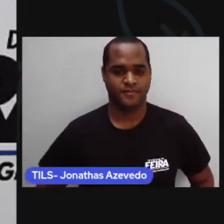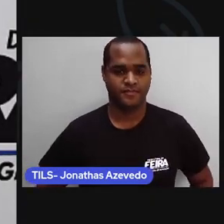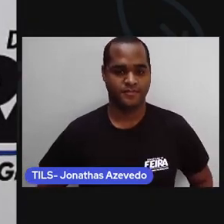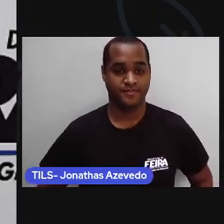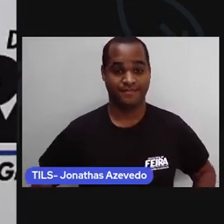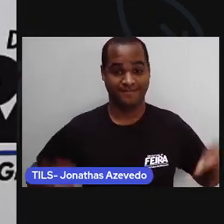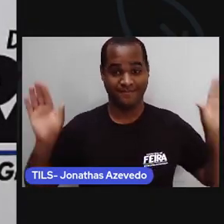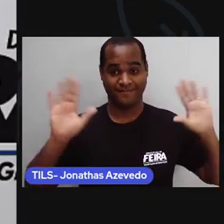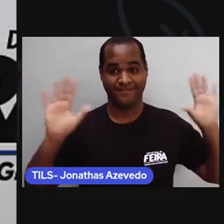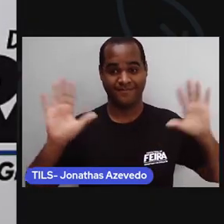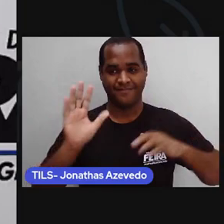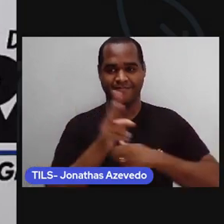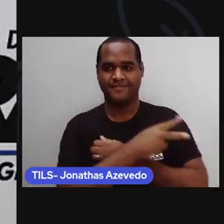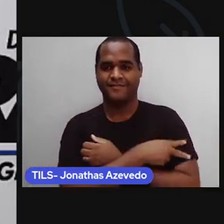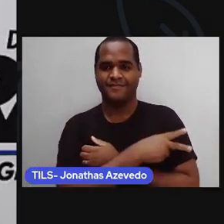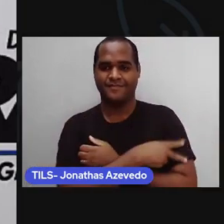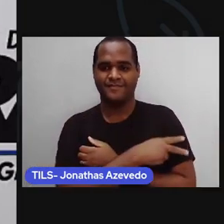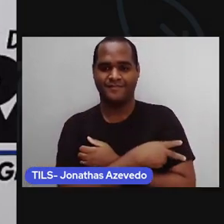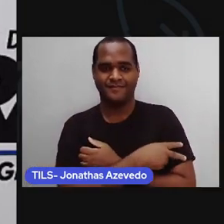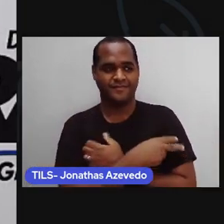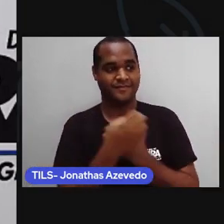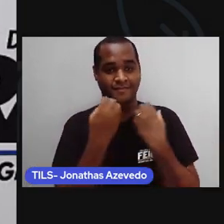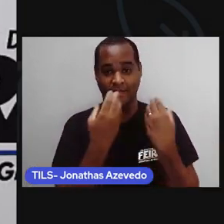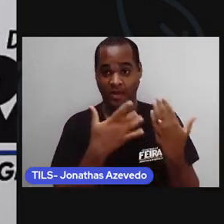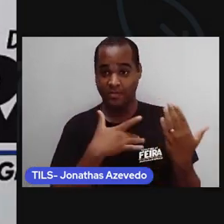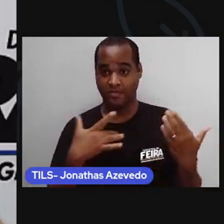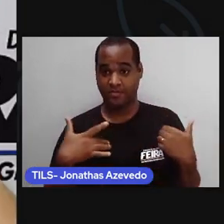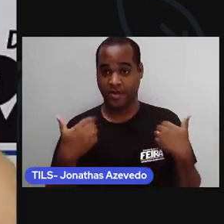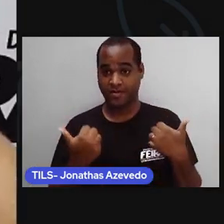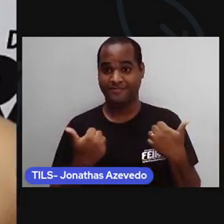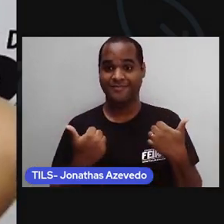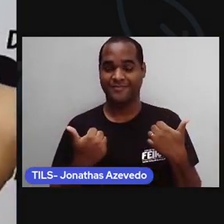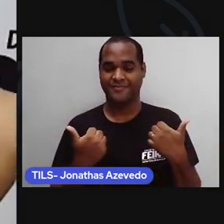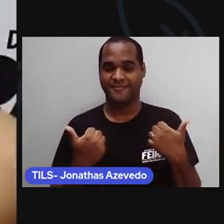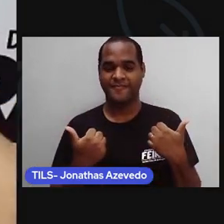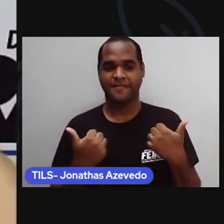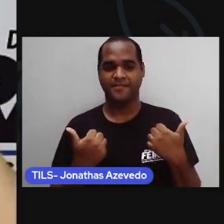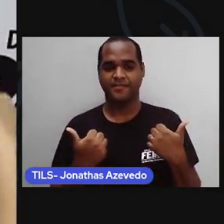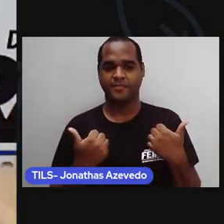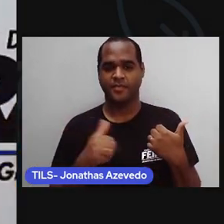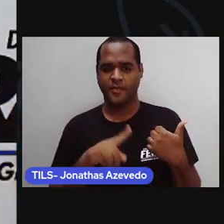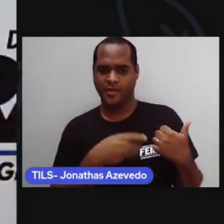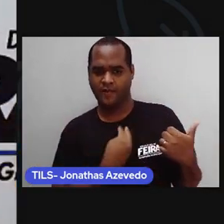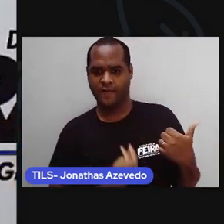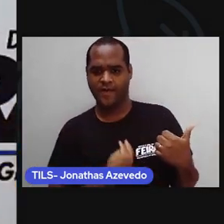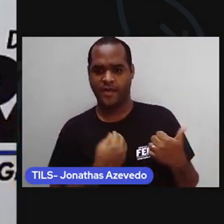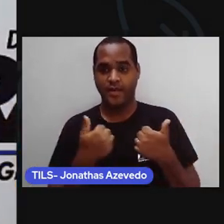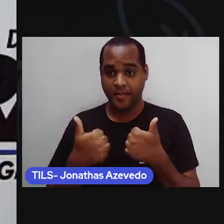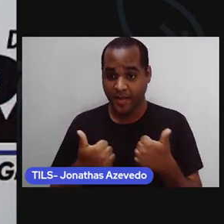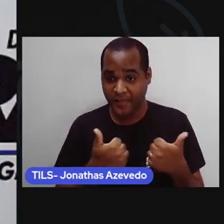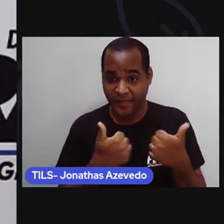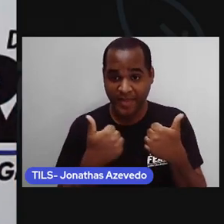Olá, segundo ano! E aí, tudo bem com vocês? Como vocês estão? Então,